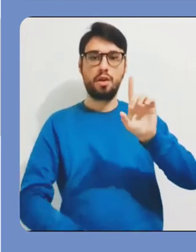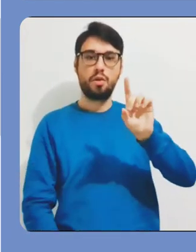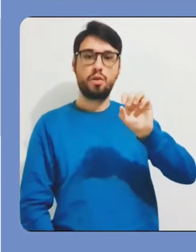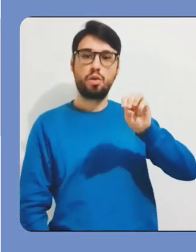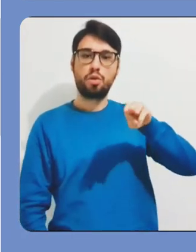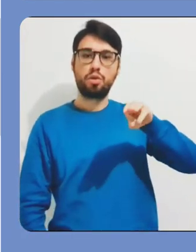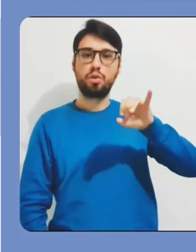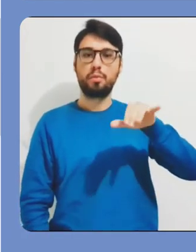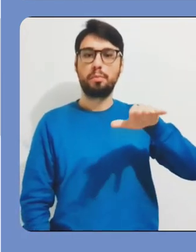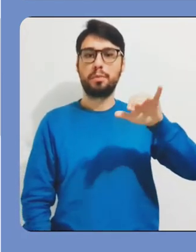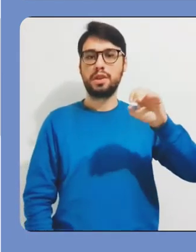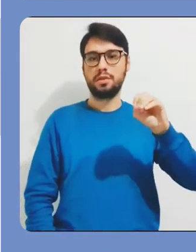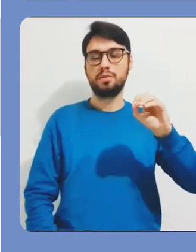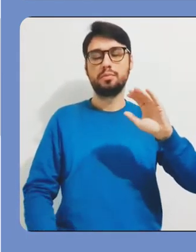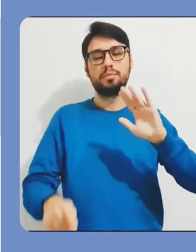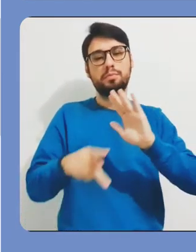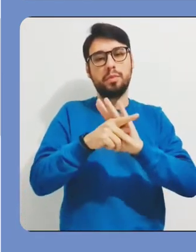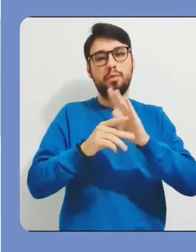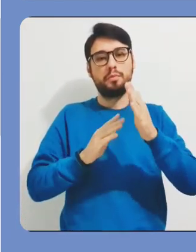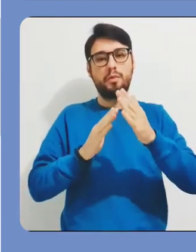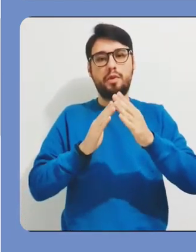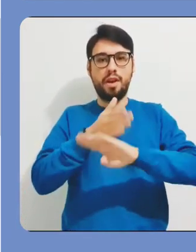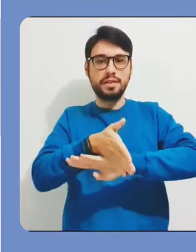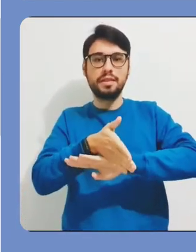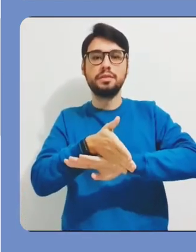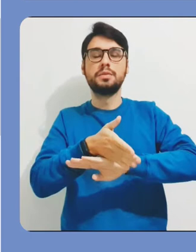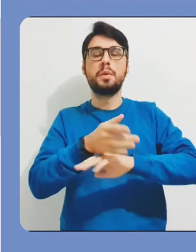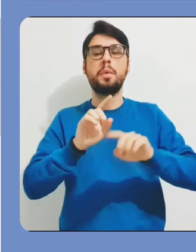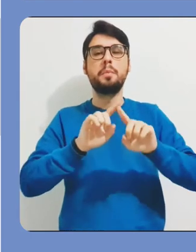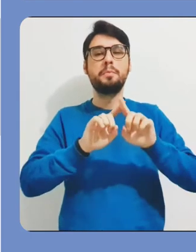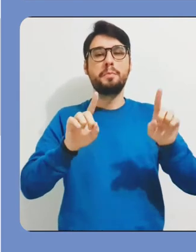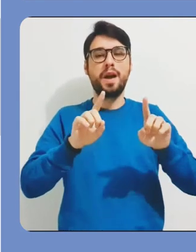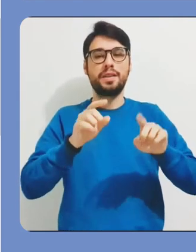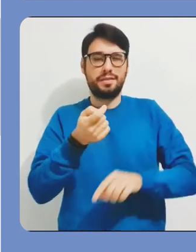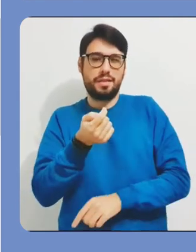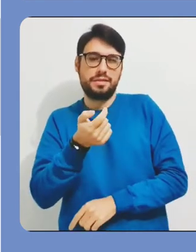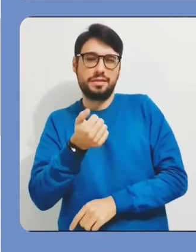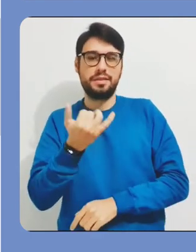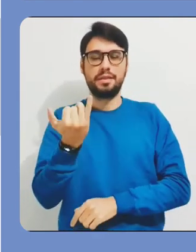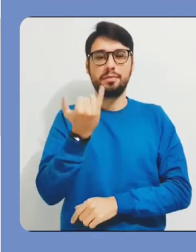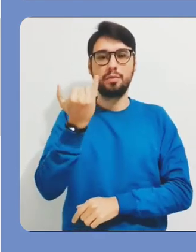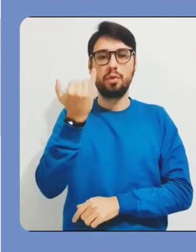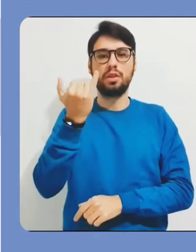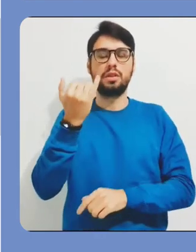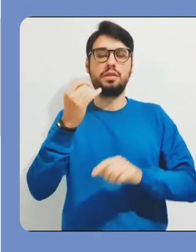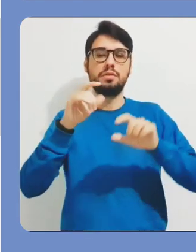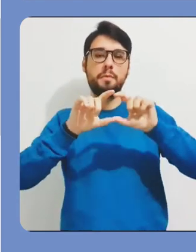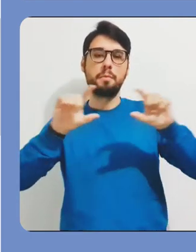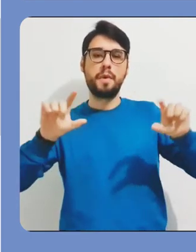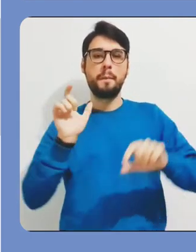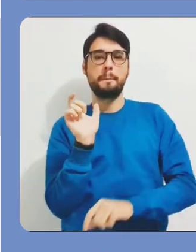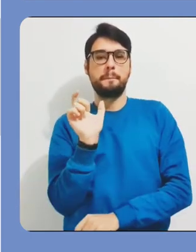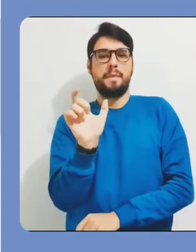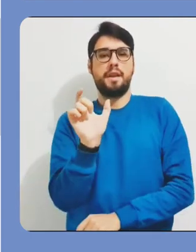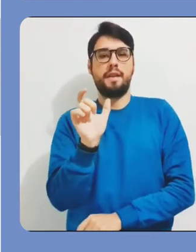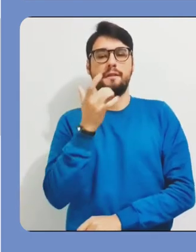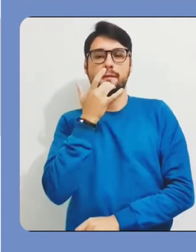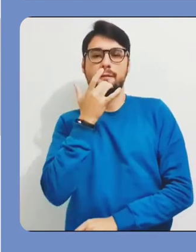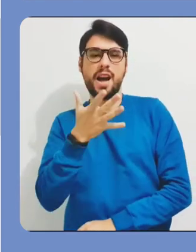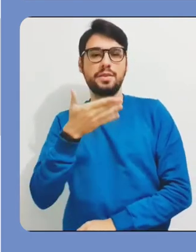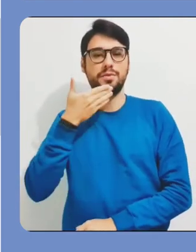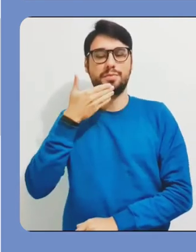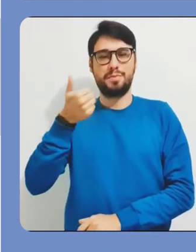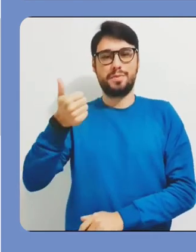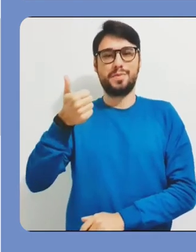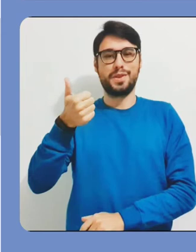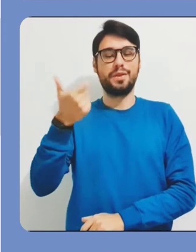Então no sistema a gente precisa criar um domínio, e como esse domínio vai ser de acesso, uma dica importante é